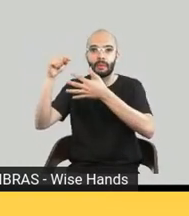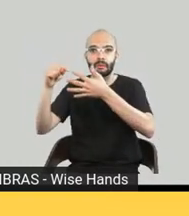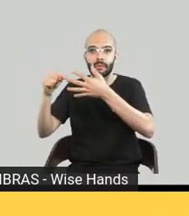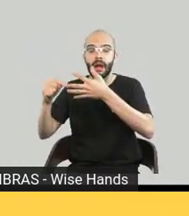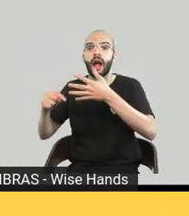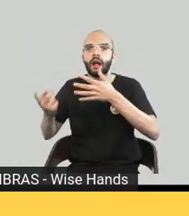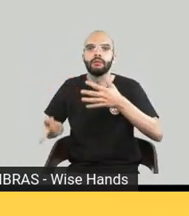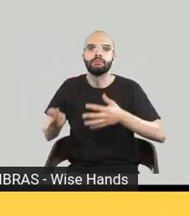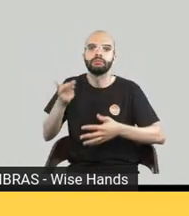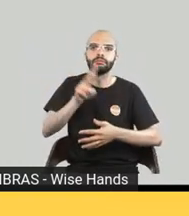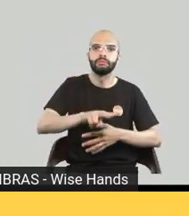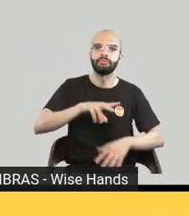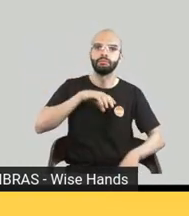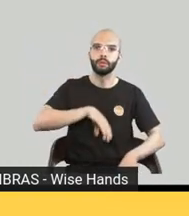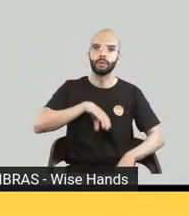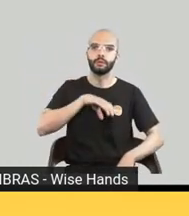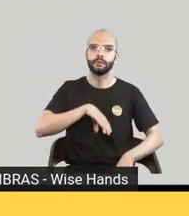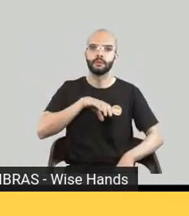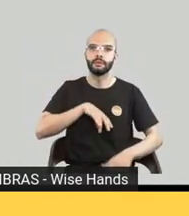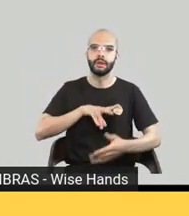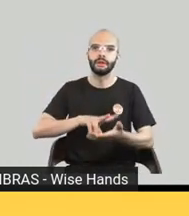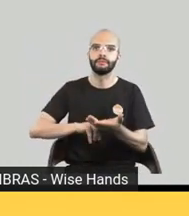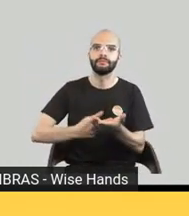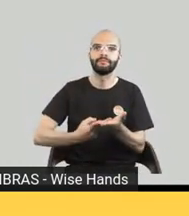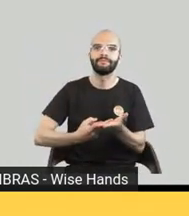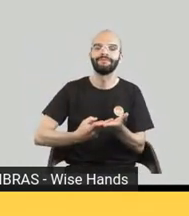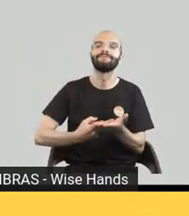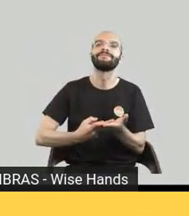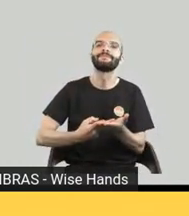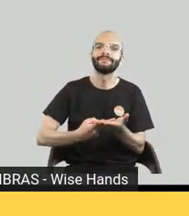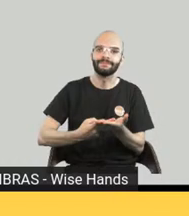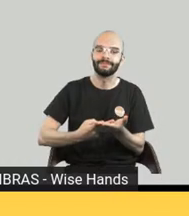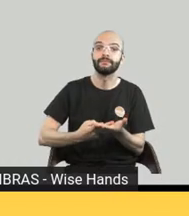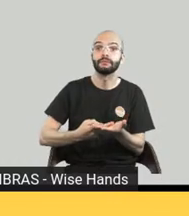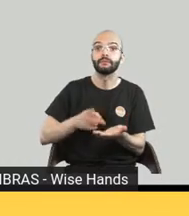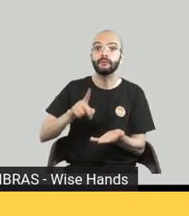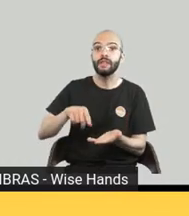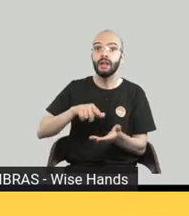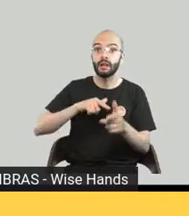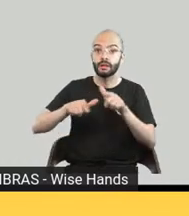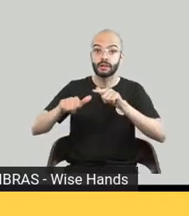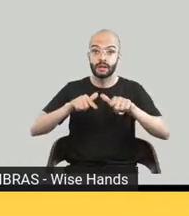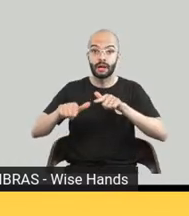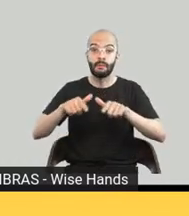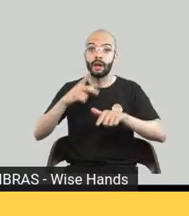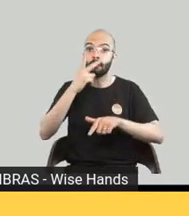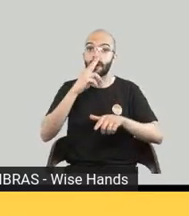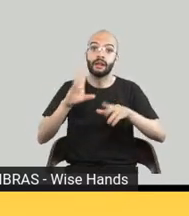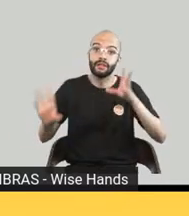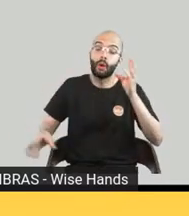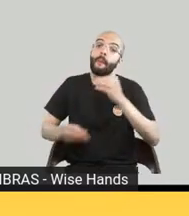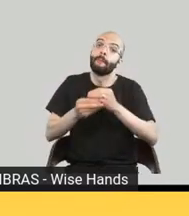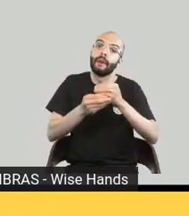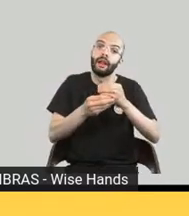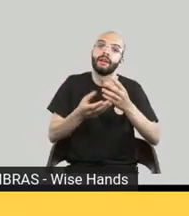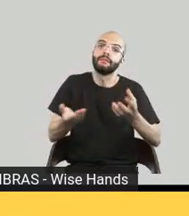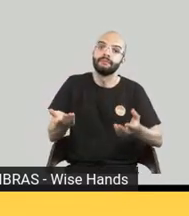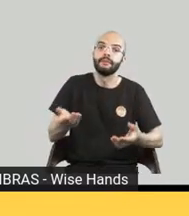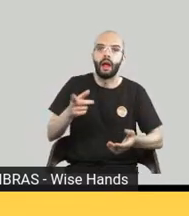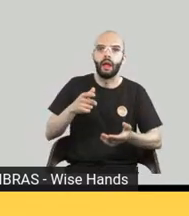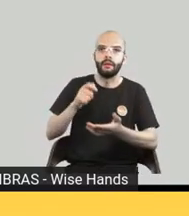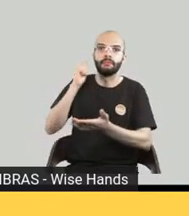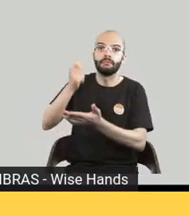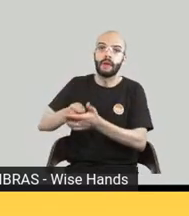português então esse é um tipo de trabalho adicional que se coloca para o áudio também tem uma